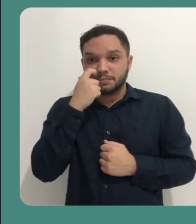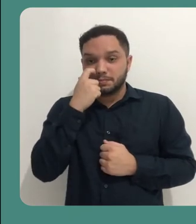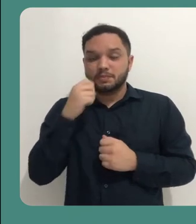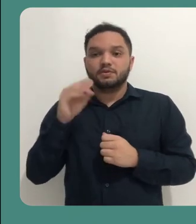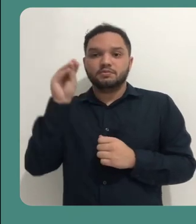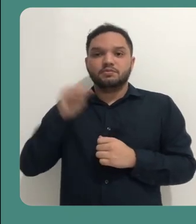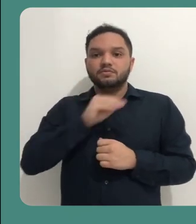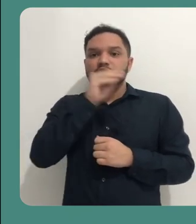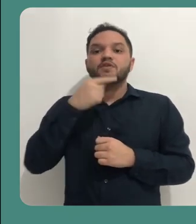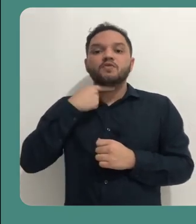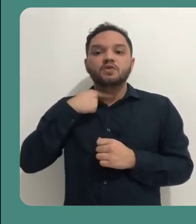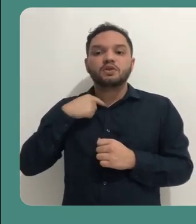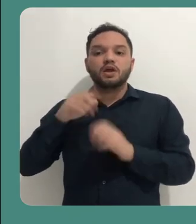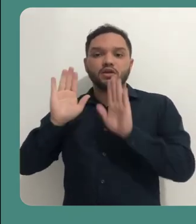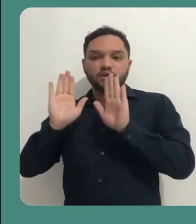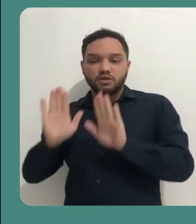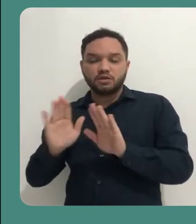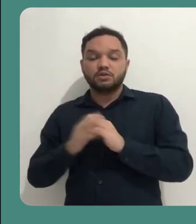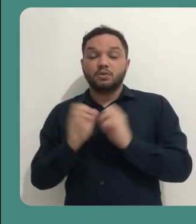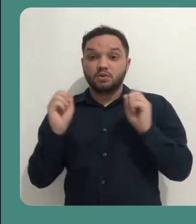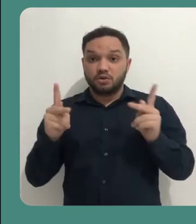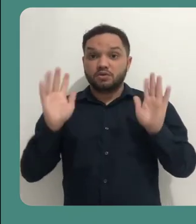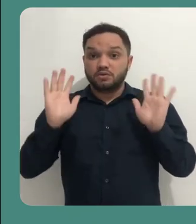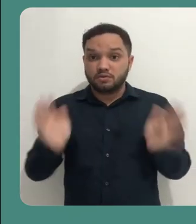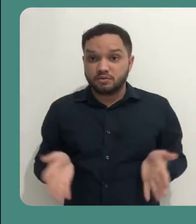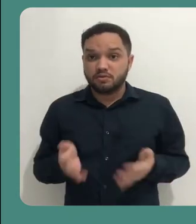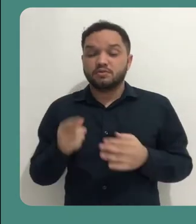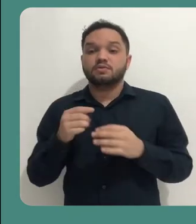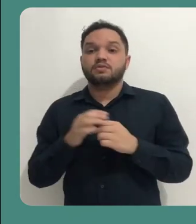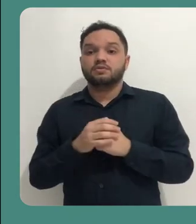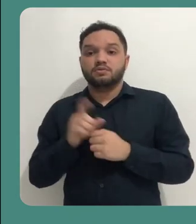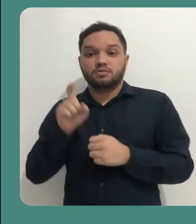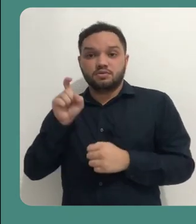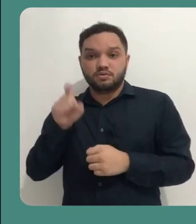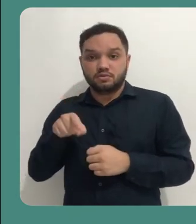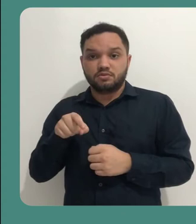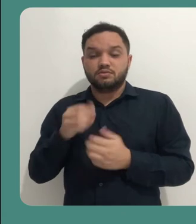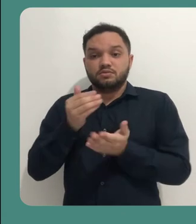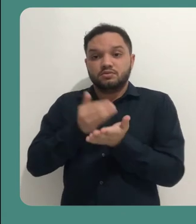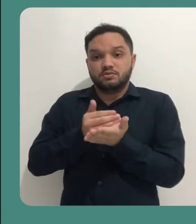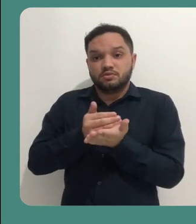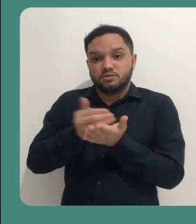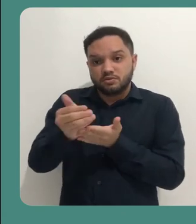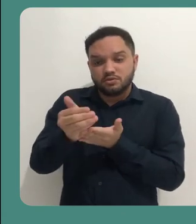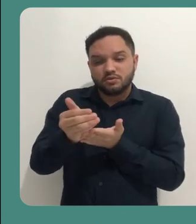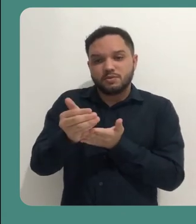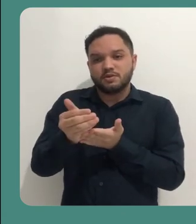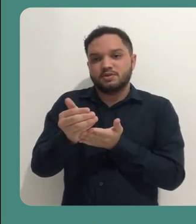onde você deseja aparecer na sua apresentação você vem e clica em Start Recording.